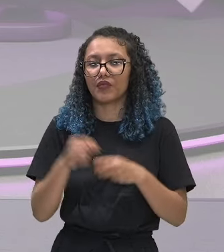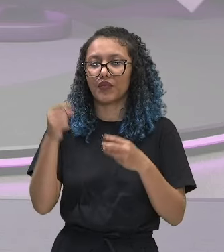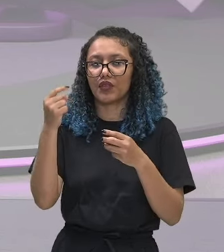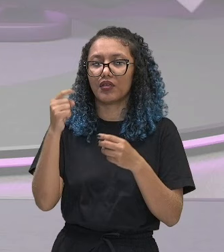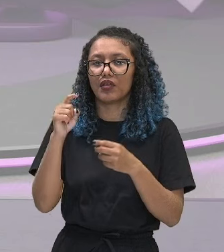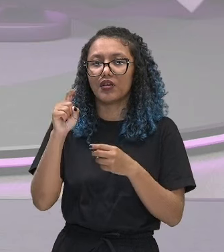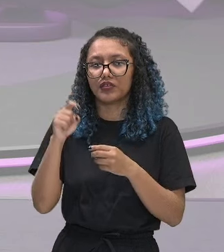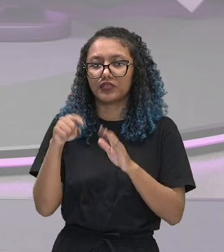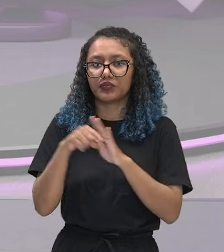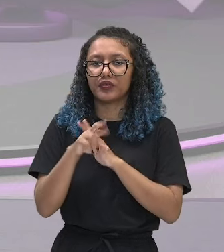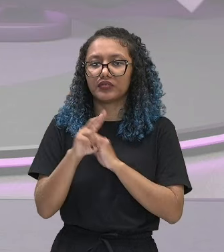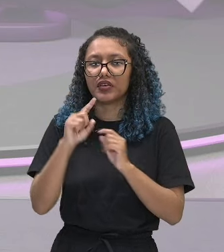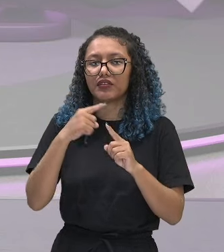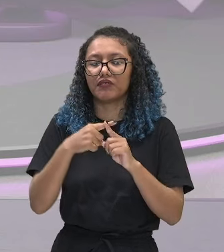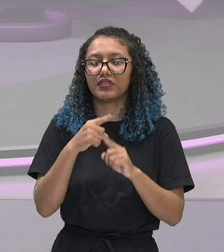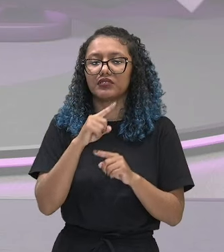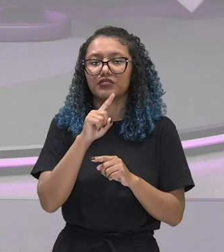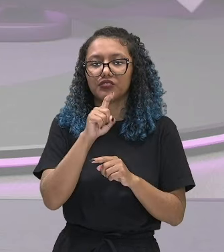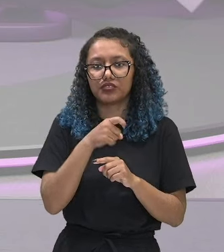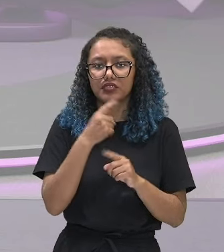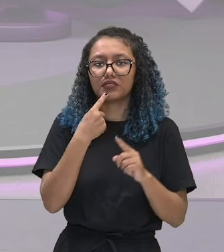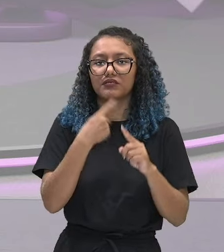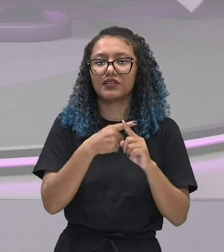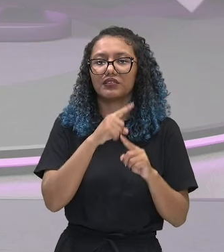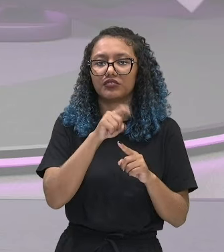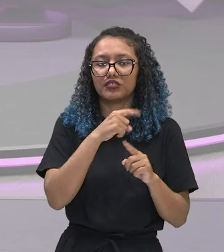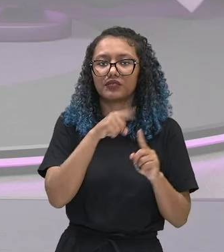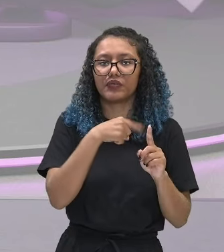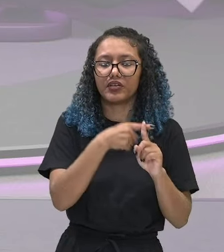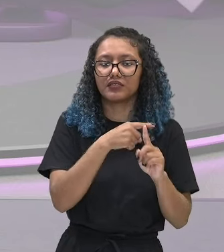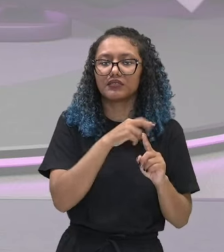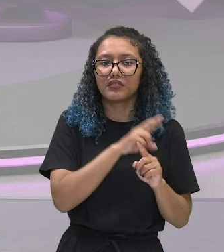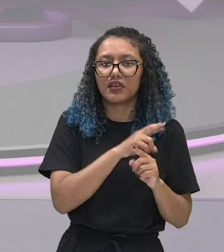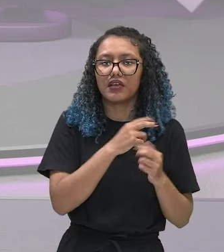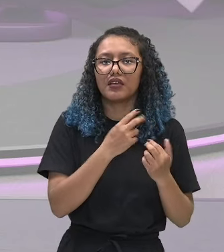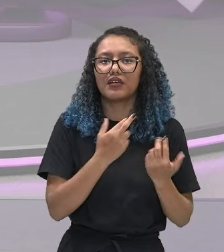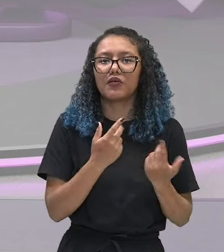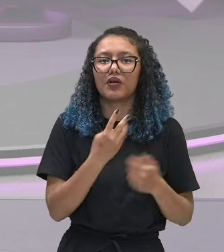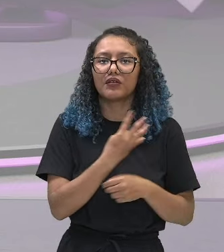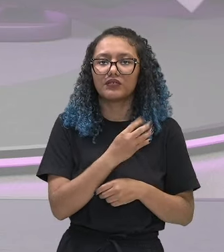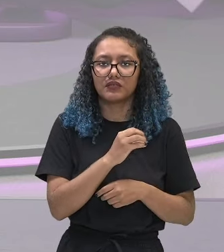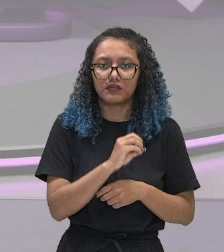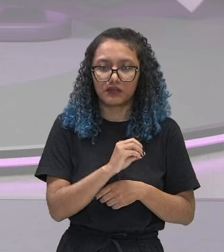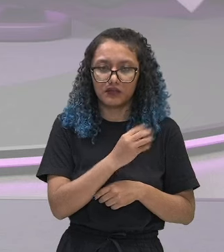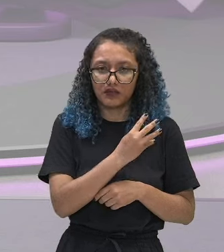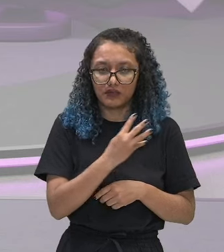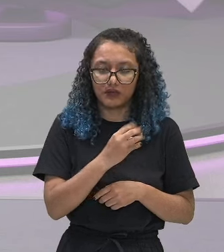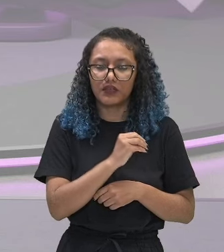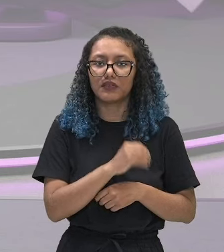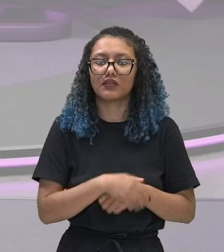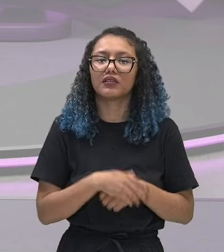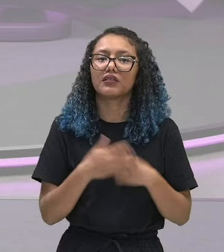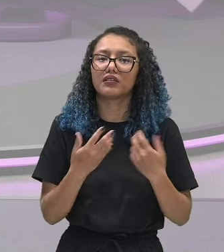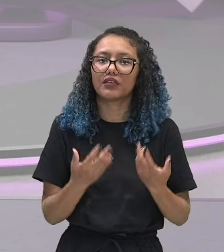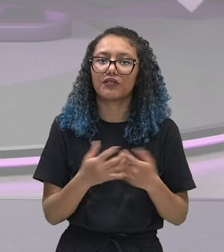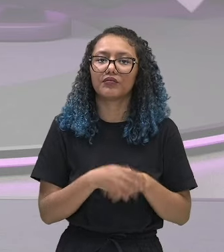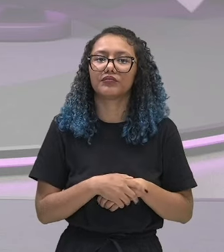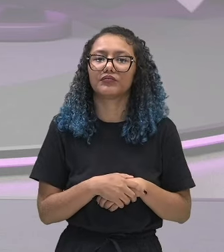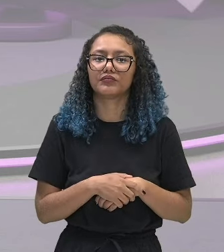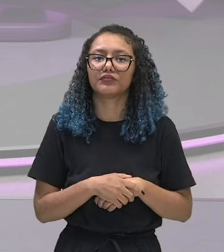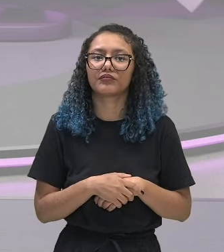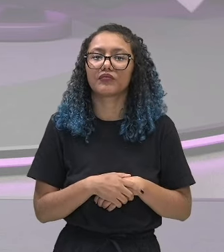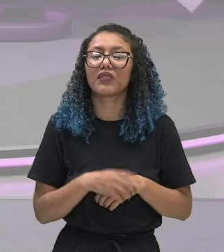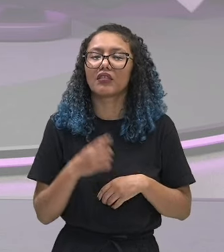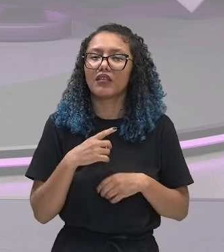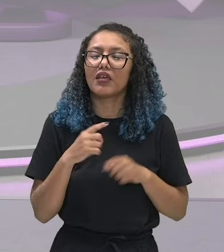x, vezes x mais r, que é igual a 440. Então daí a gente consegue ter um sistema